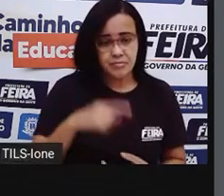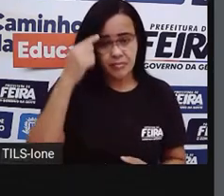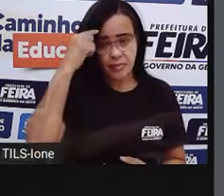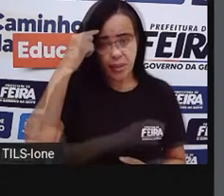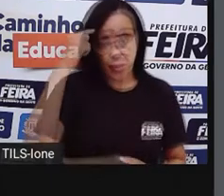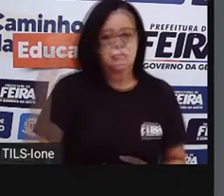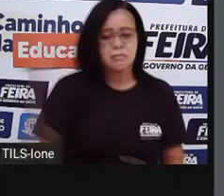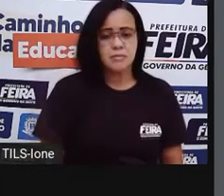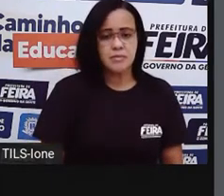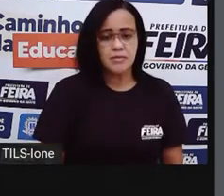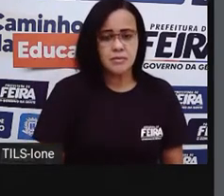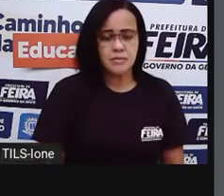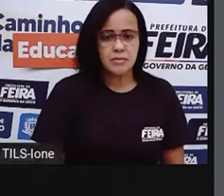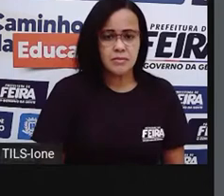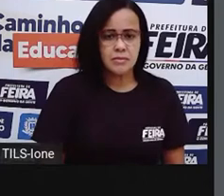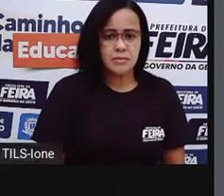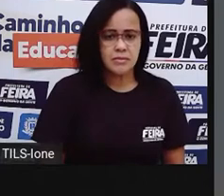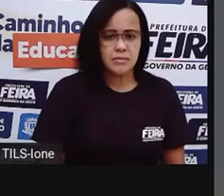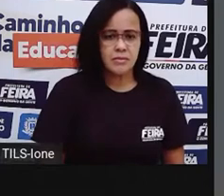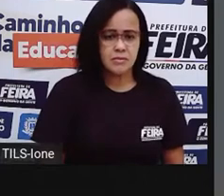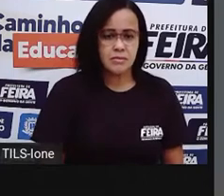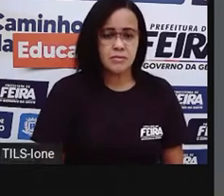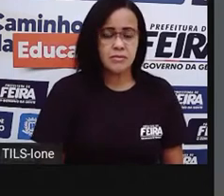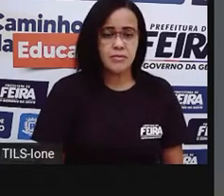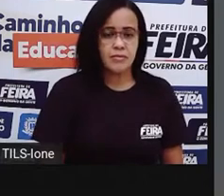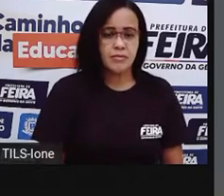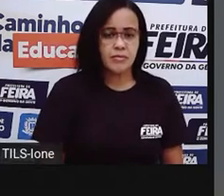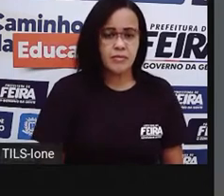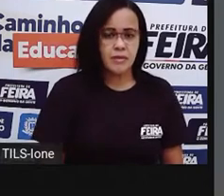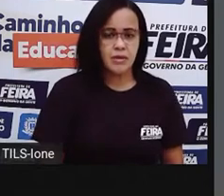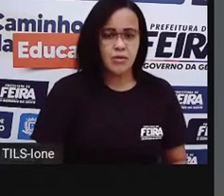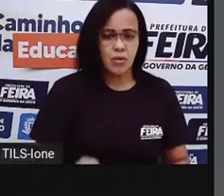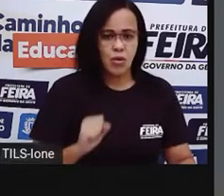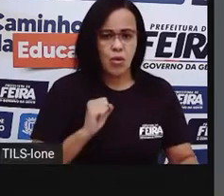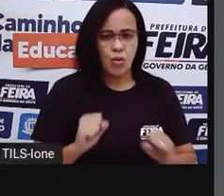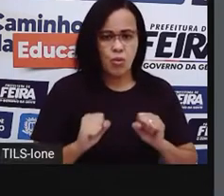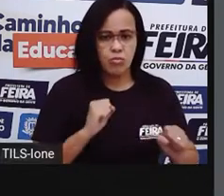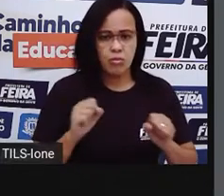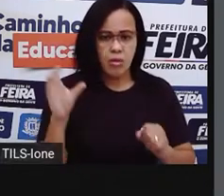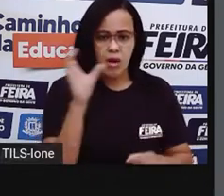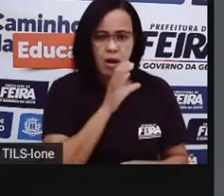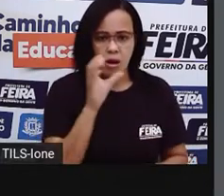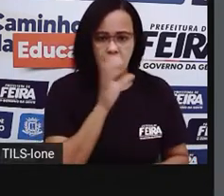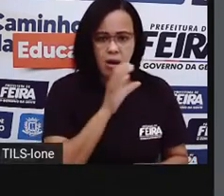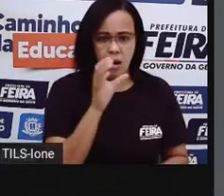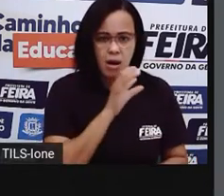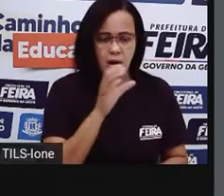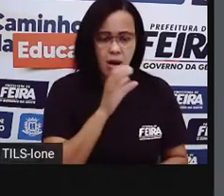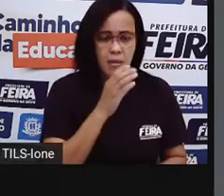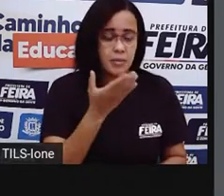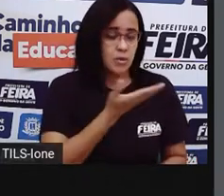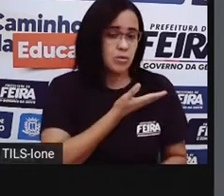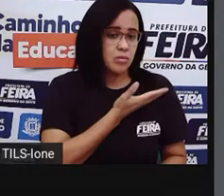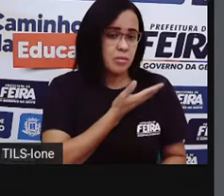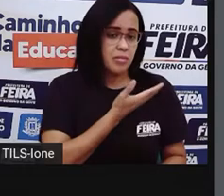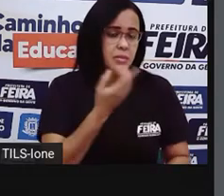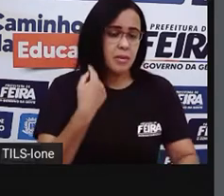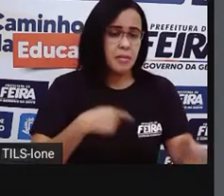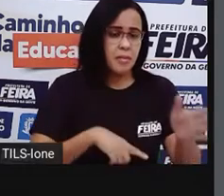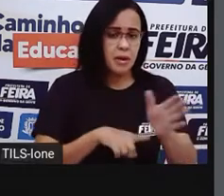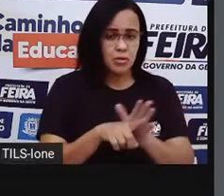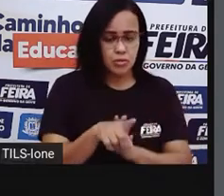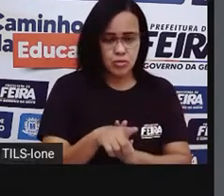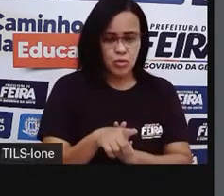farta. Foi correndo ao encontro de seus amigos e perguntou, quem quer me